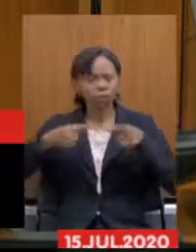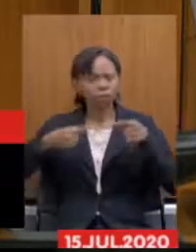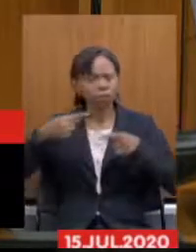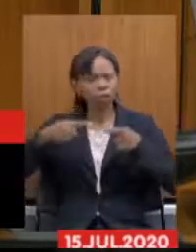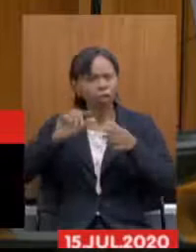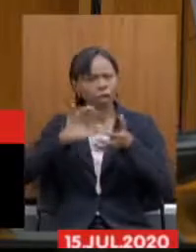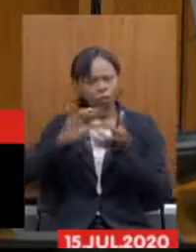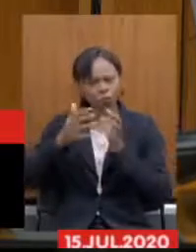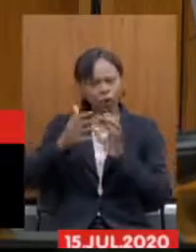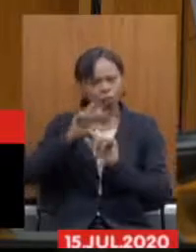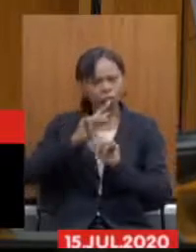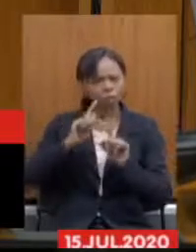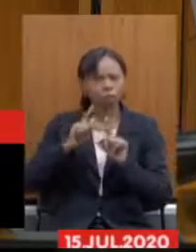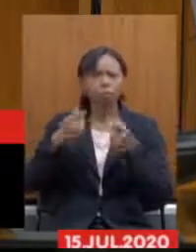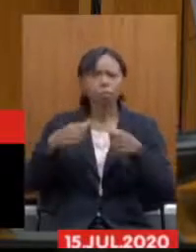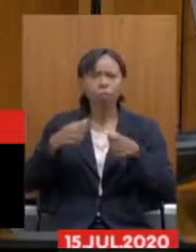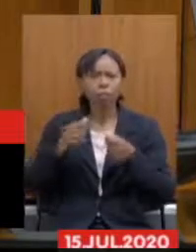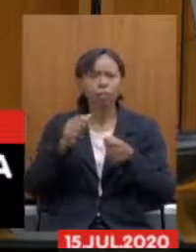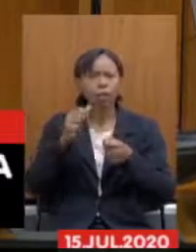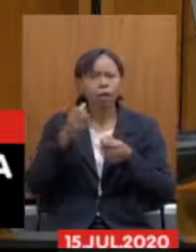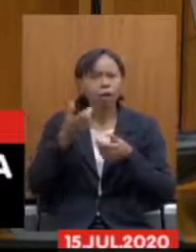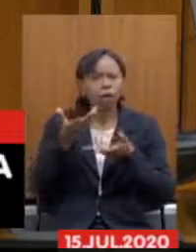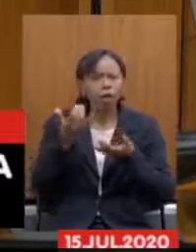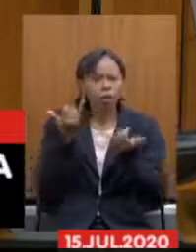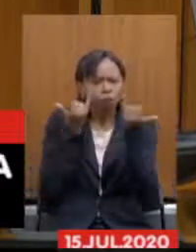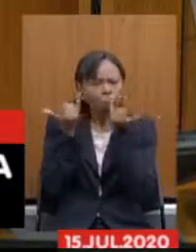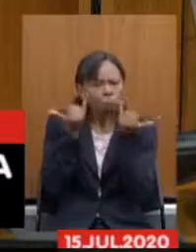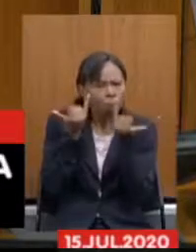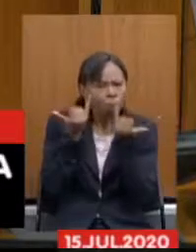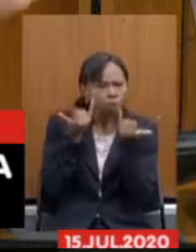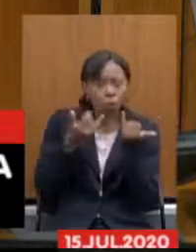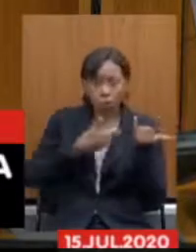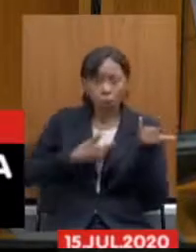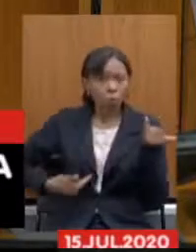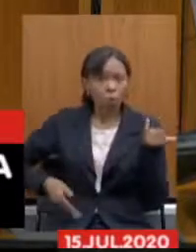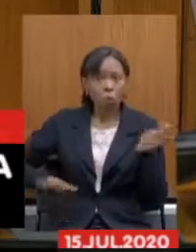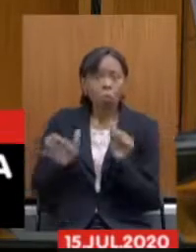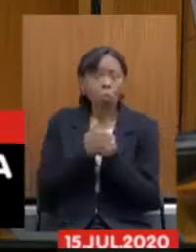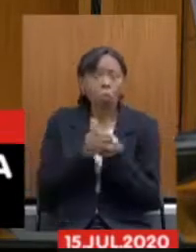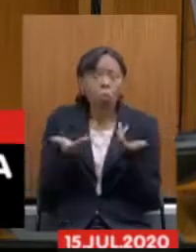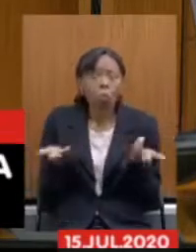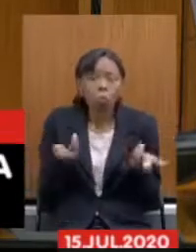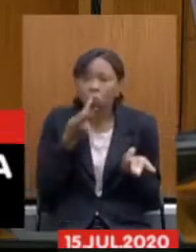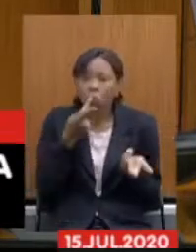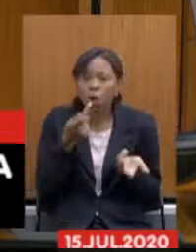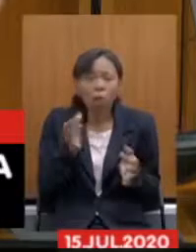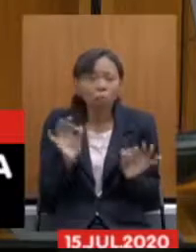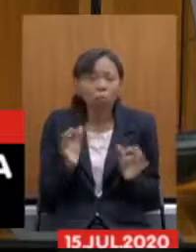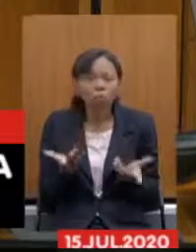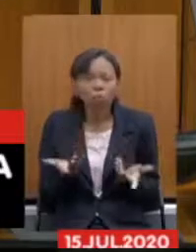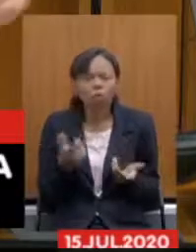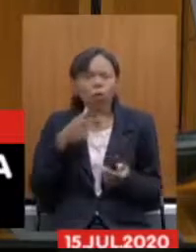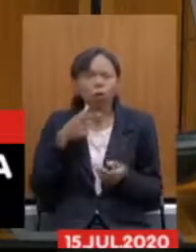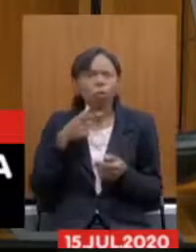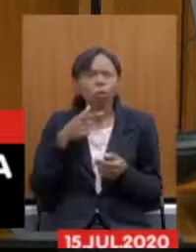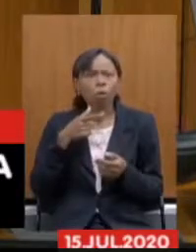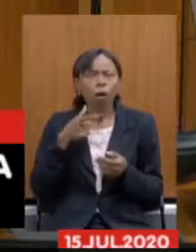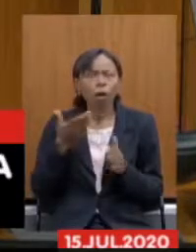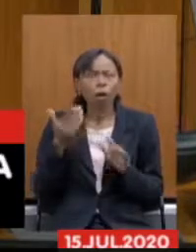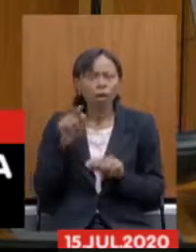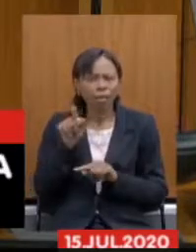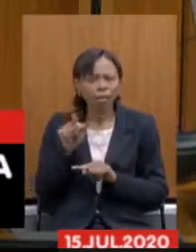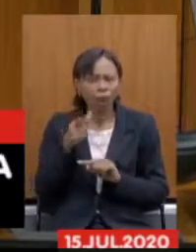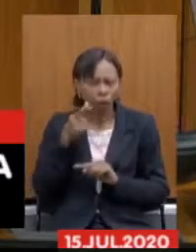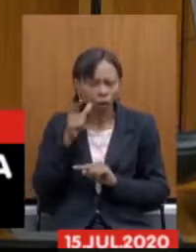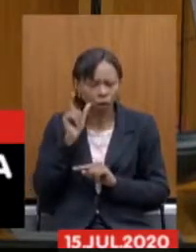previdência a gente precisa ter dados que o governo não dá brilhantemente ele falou que ontem perdão no início aqui